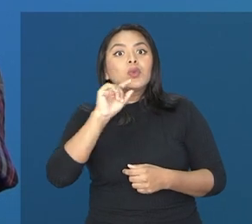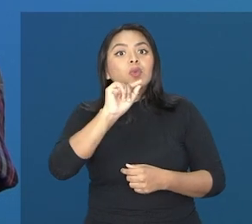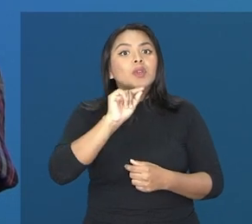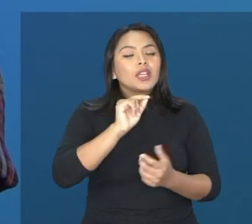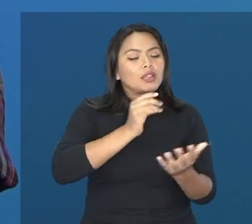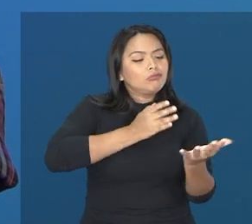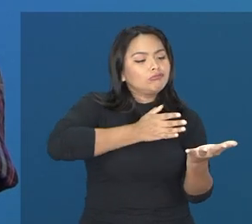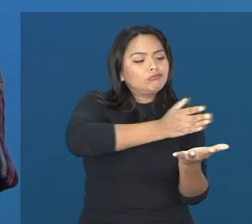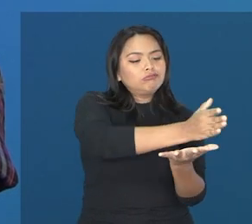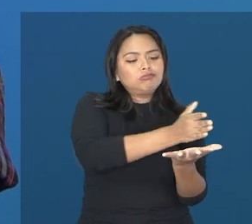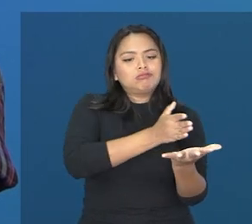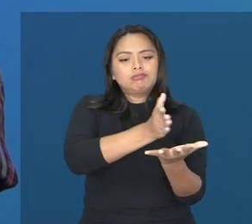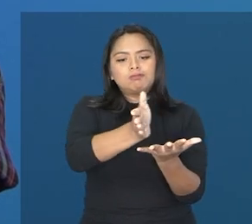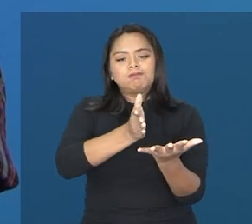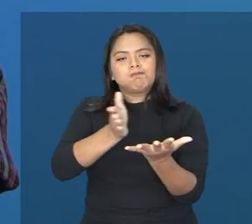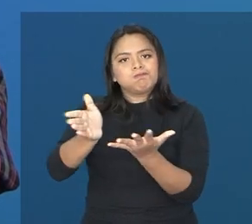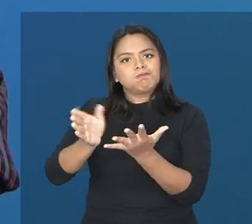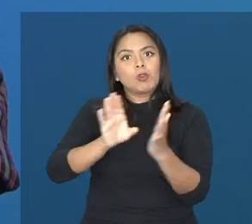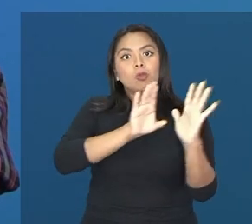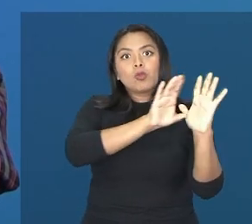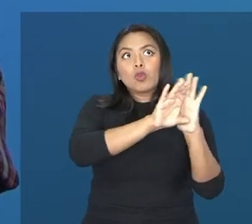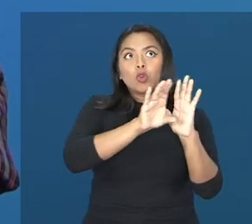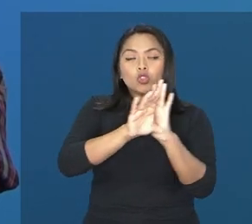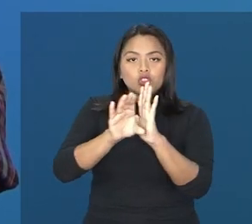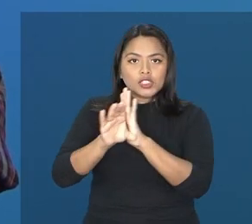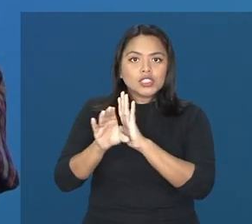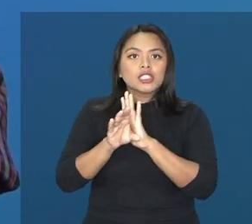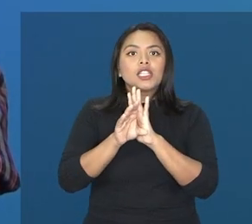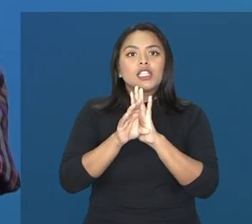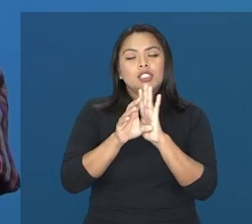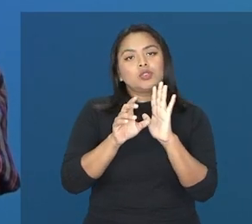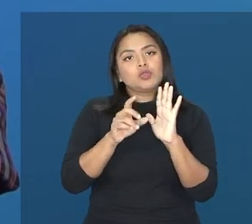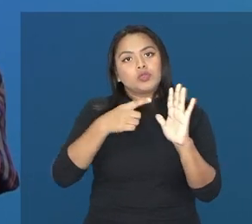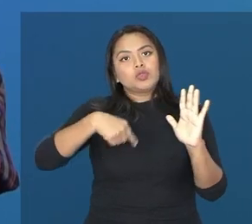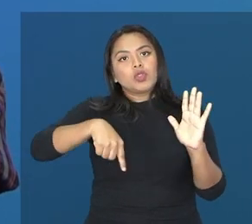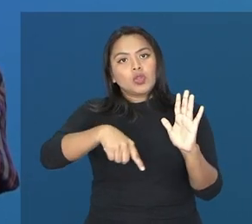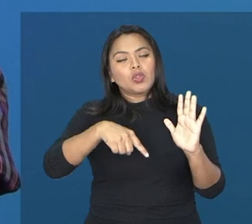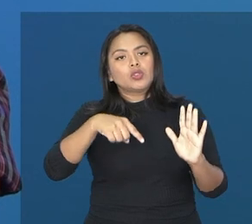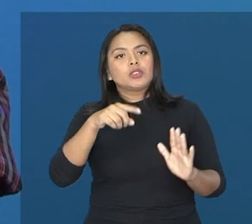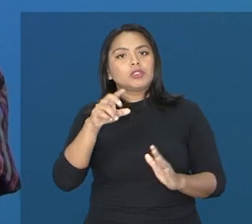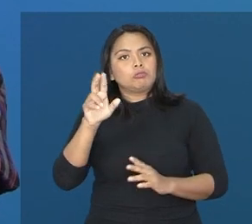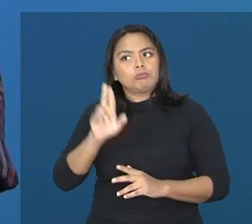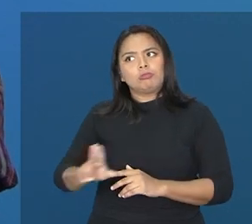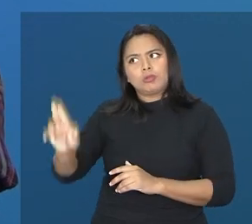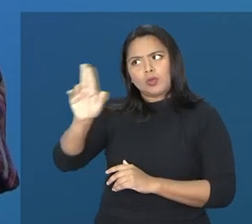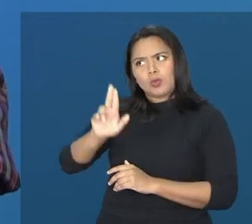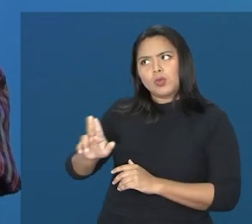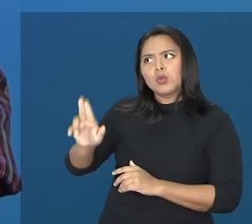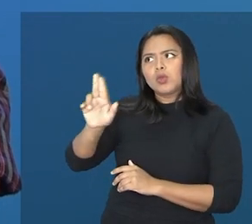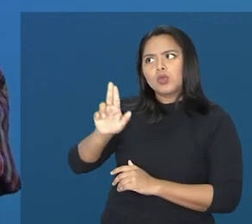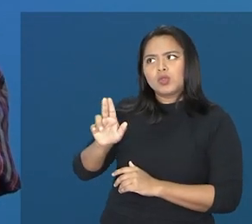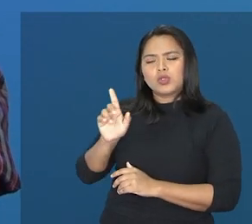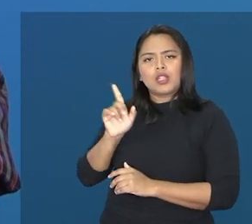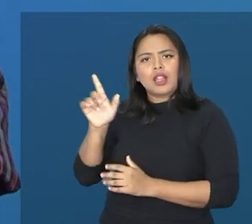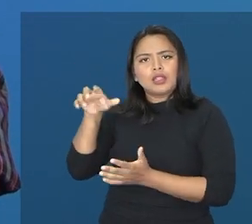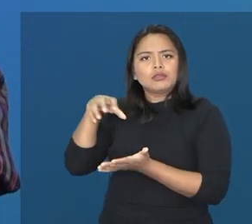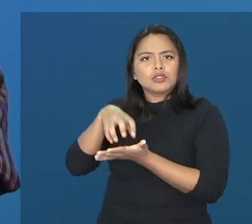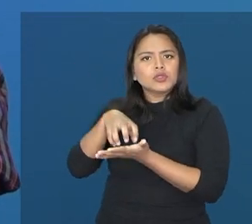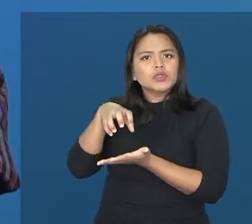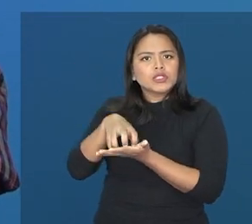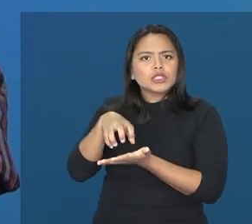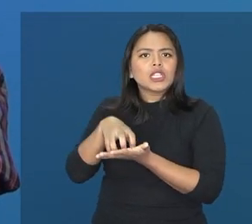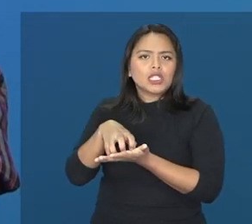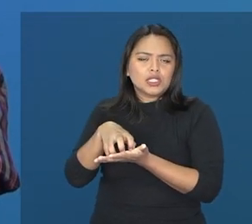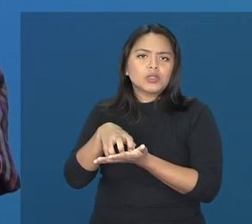denominações, essas terminologias que nós utilizamos na academia, no nosso dia a dia lá no CADAIS,